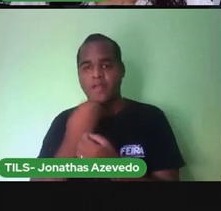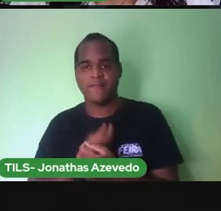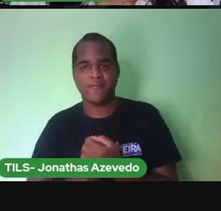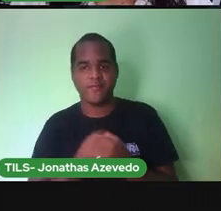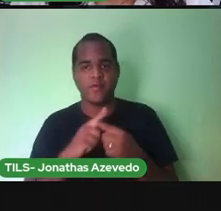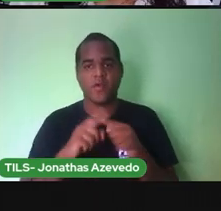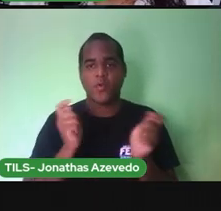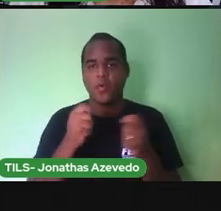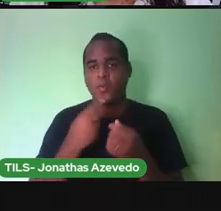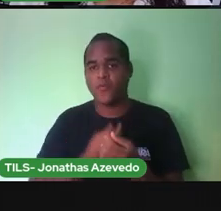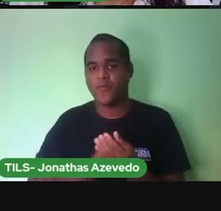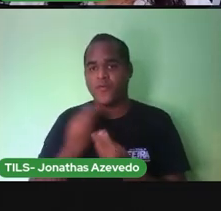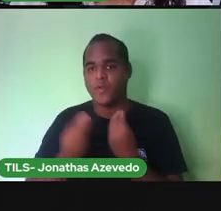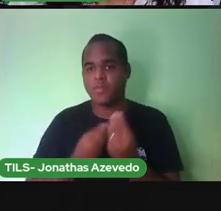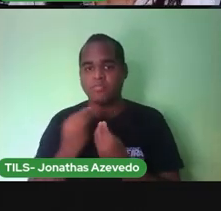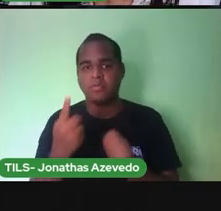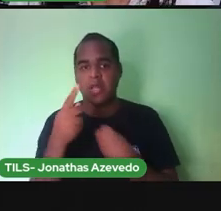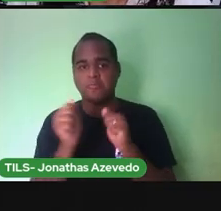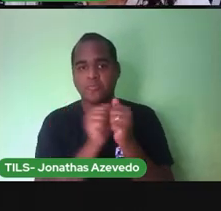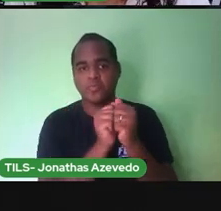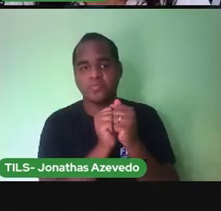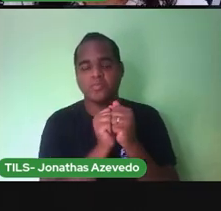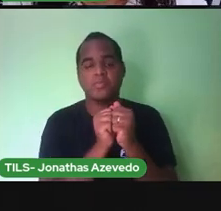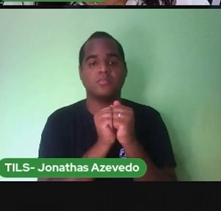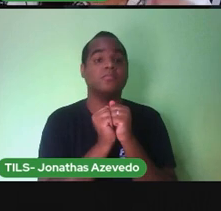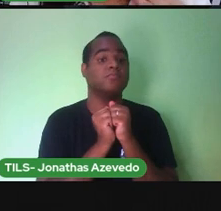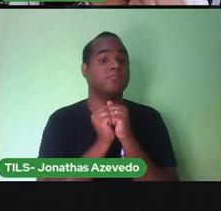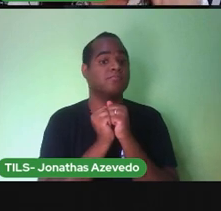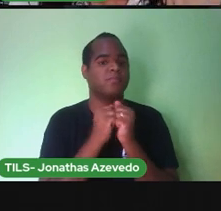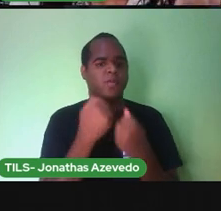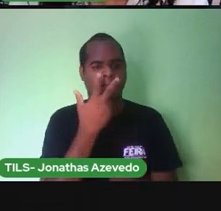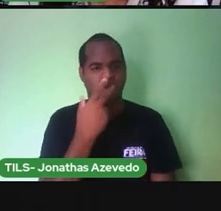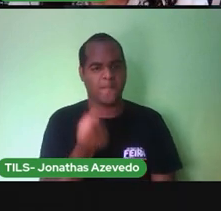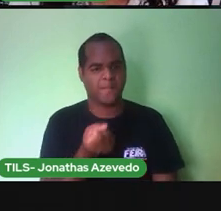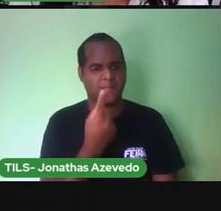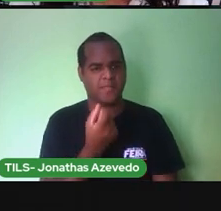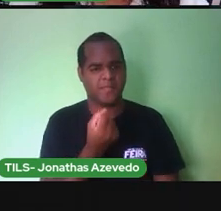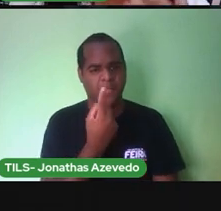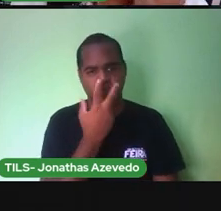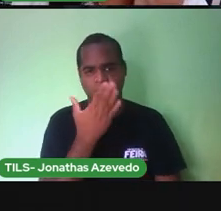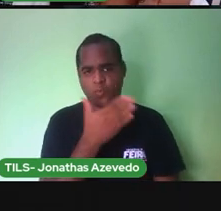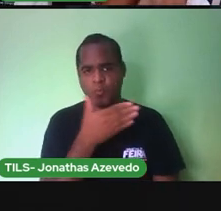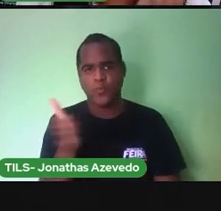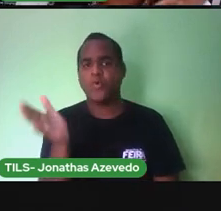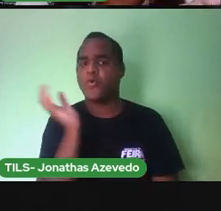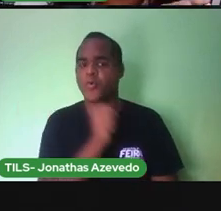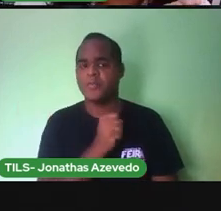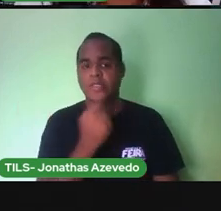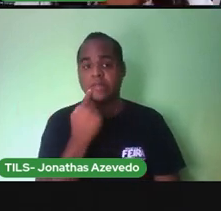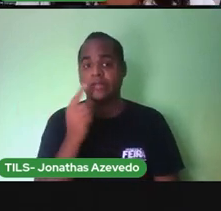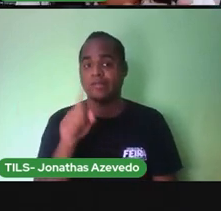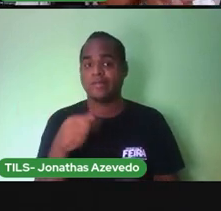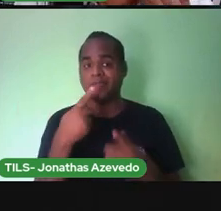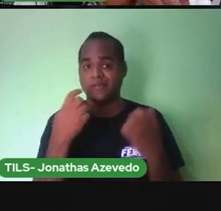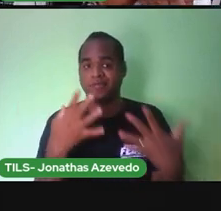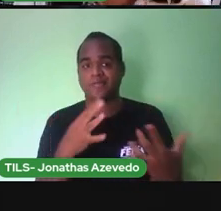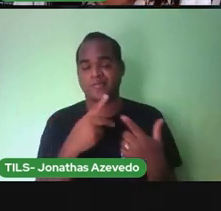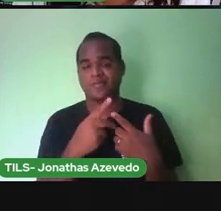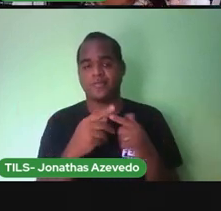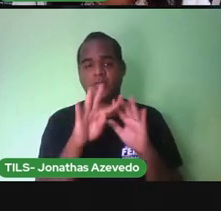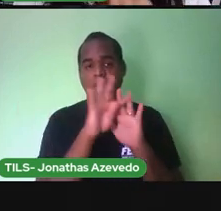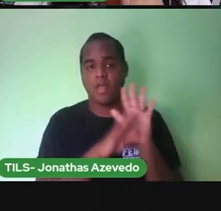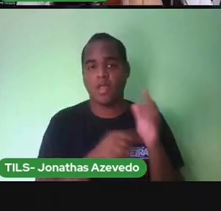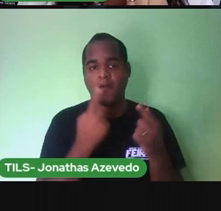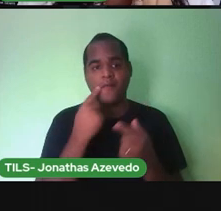poderei Viver Sem a Tua Companhia Não é estranho Quando as pessoas Falam assim Pois é assim Que a pró